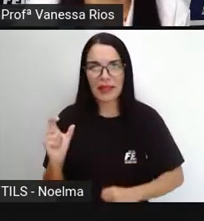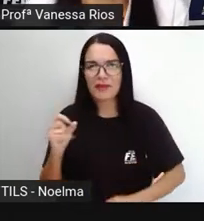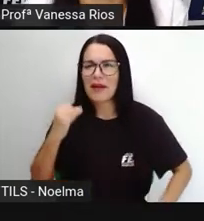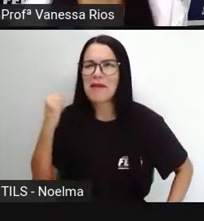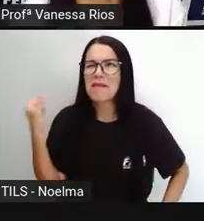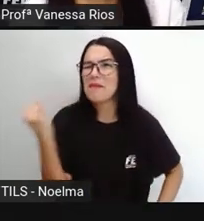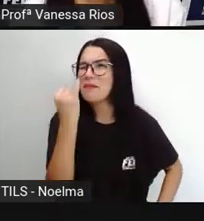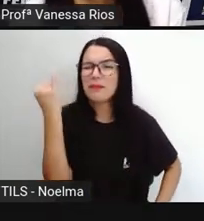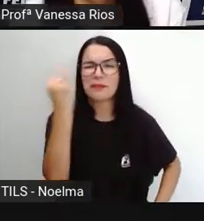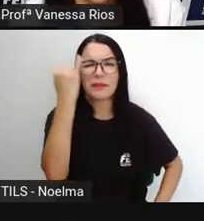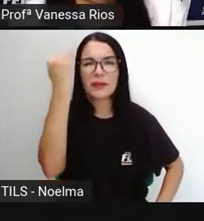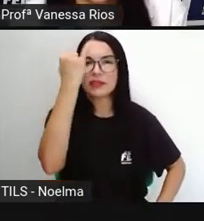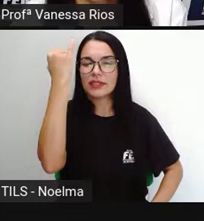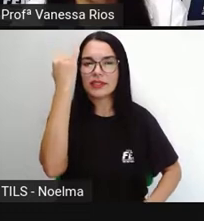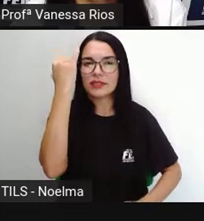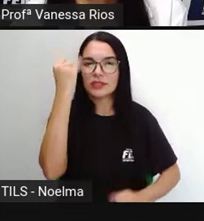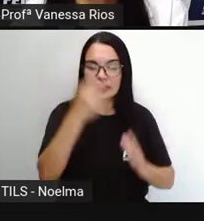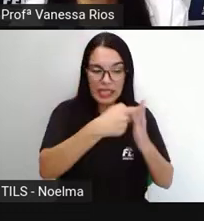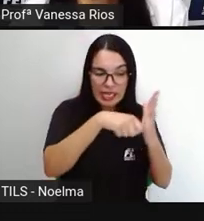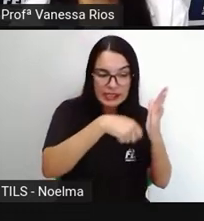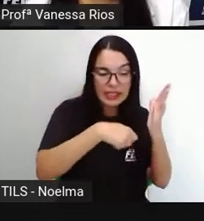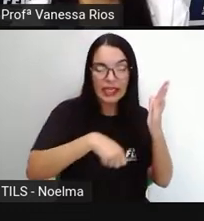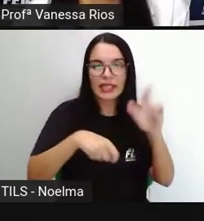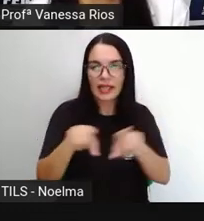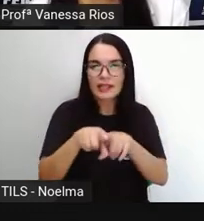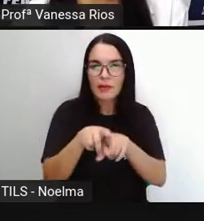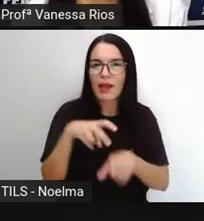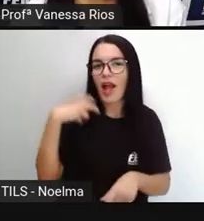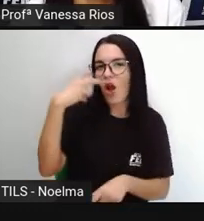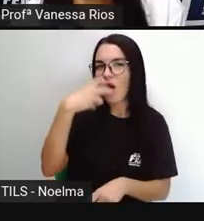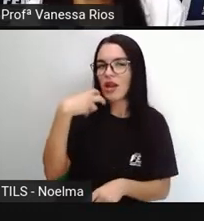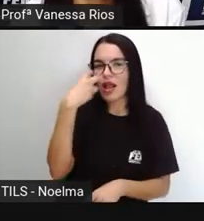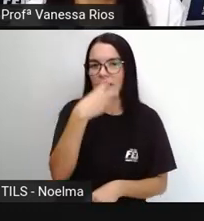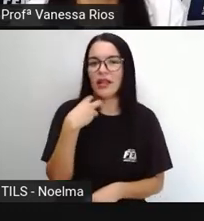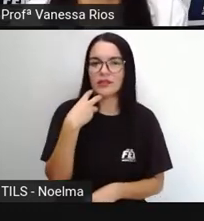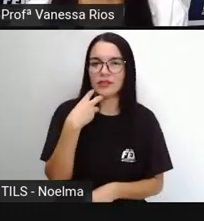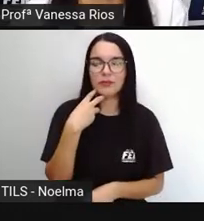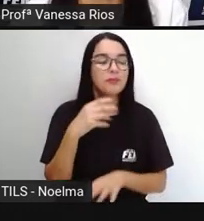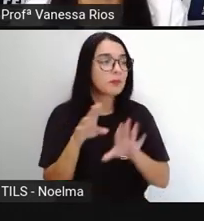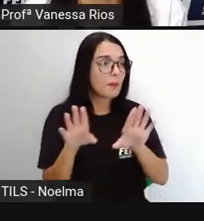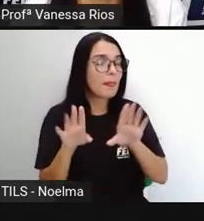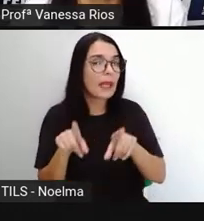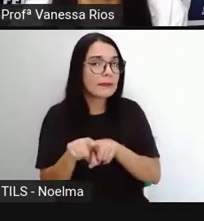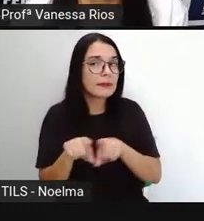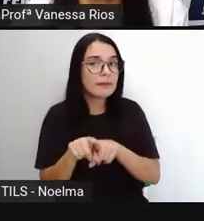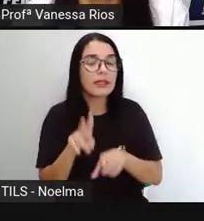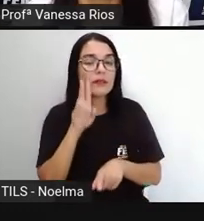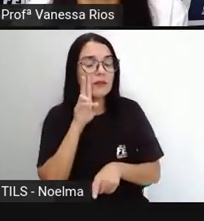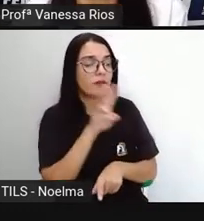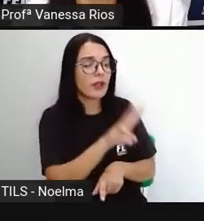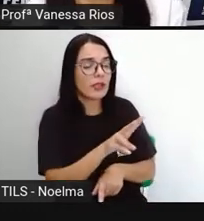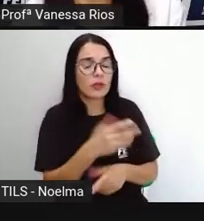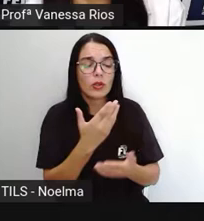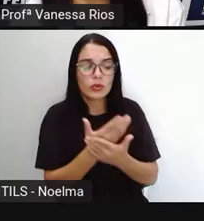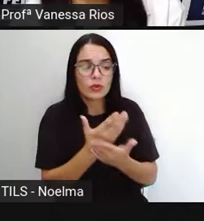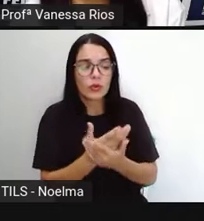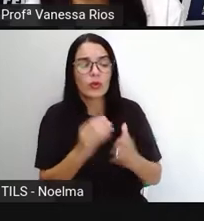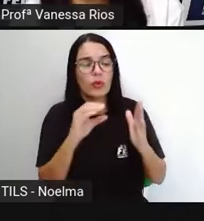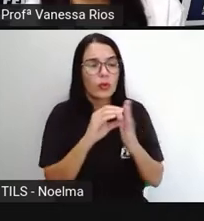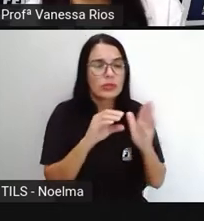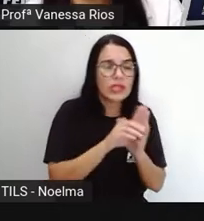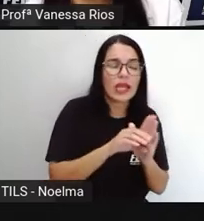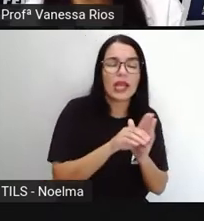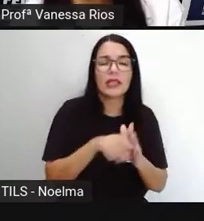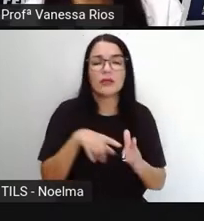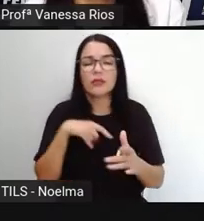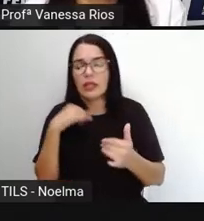escrito e também da oralidade. E aí dentro desse estudo, revisando alguns conhecimentos, alguns conceitos,